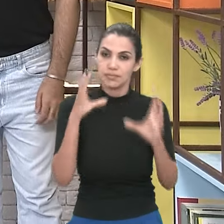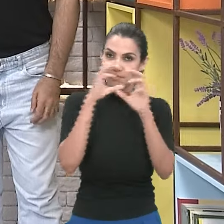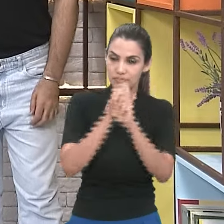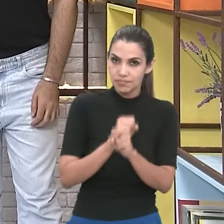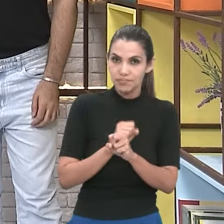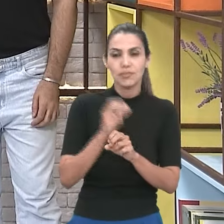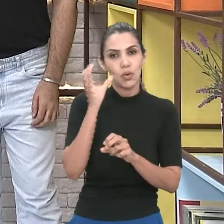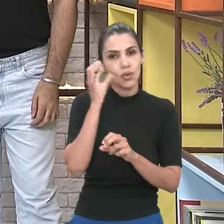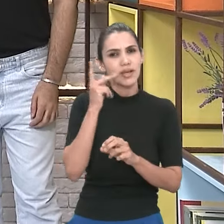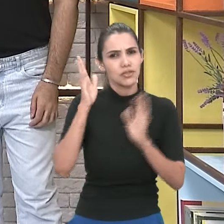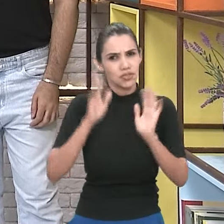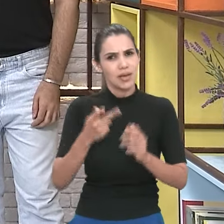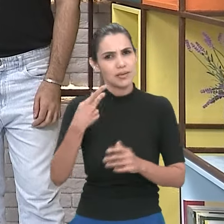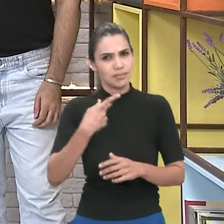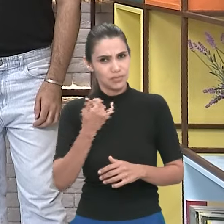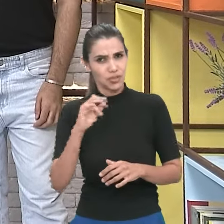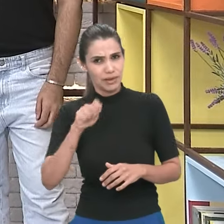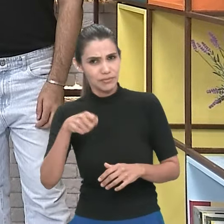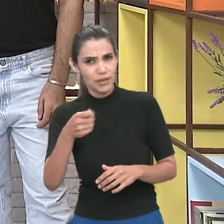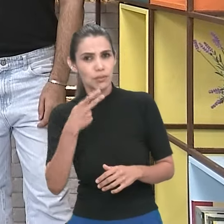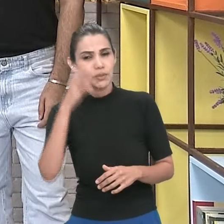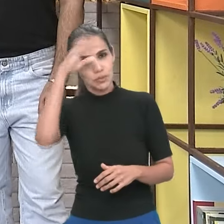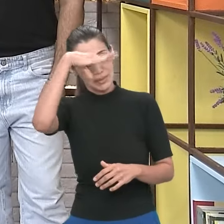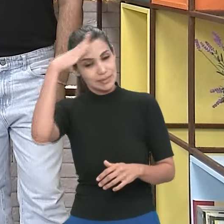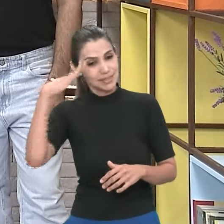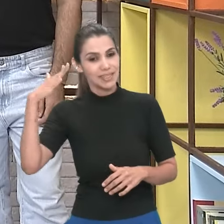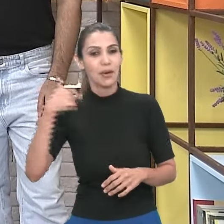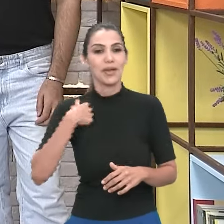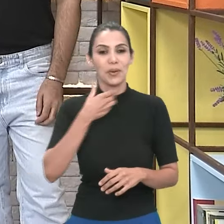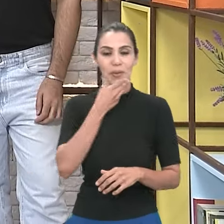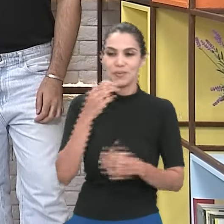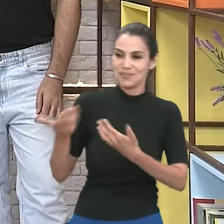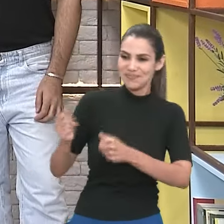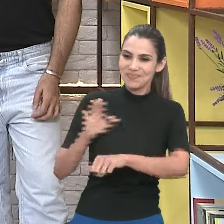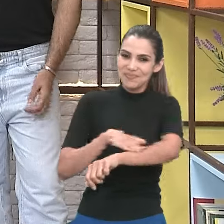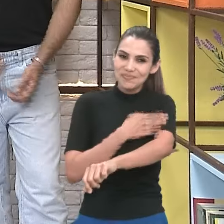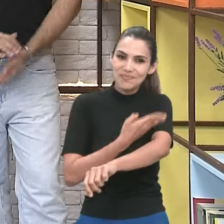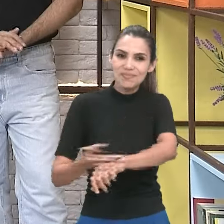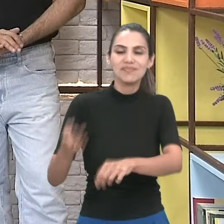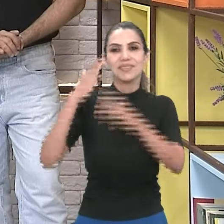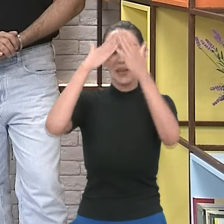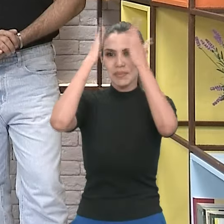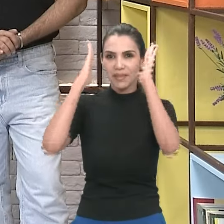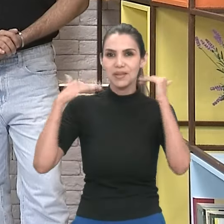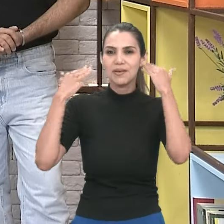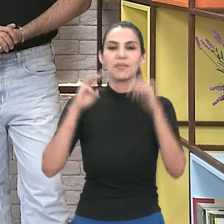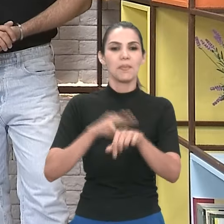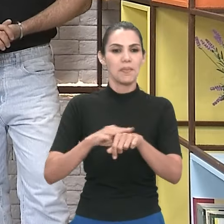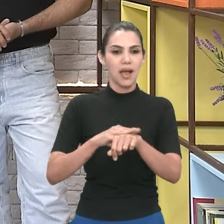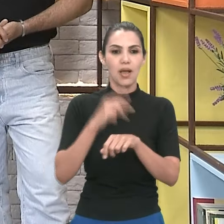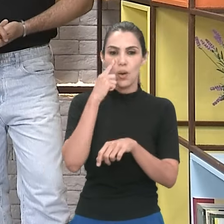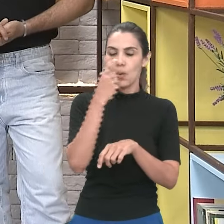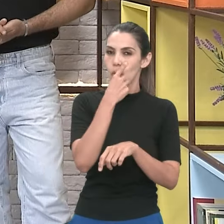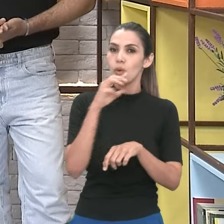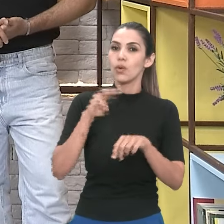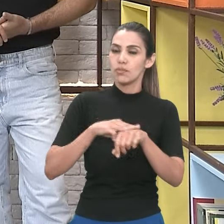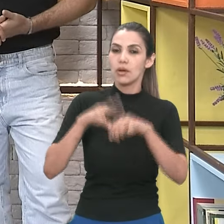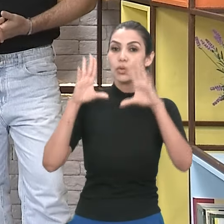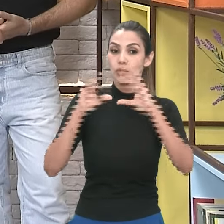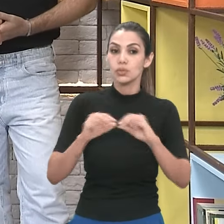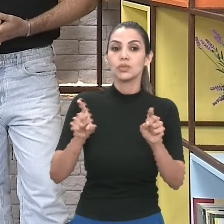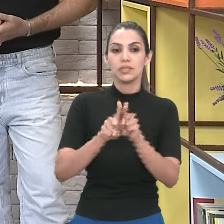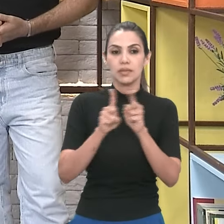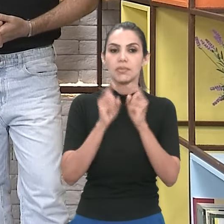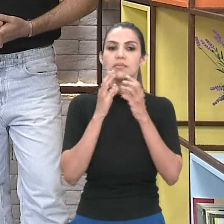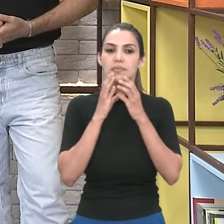visão. Como o Cássio falou, o meu nome é Amadeus Pamplona, eu sou um homem jovem branco, com cabelos longos castanhos, olhos escuros e também